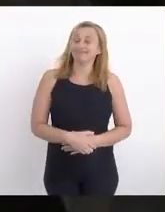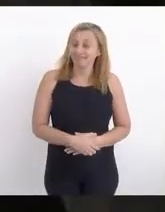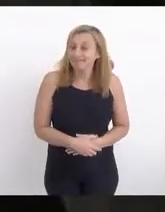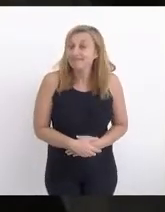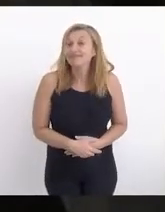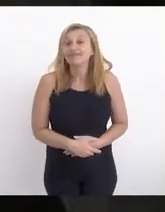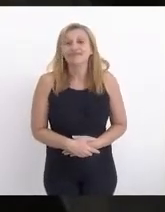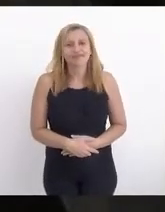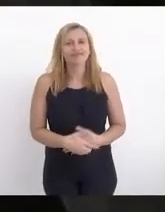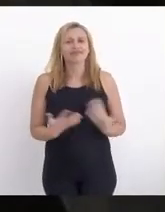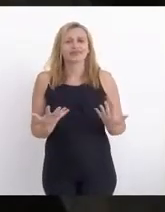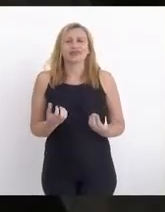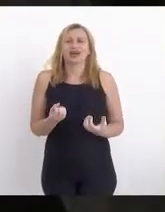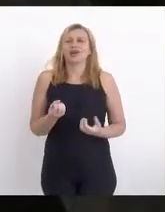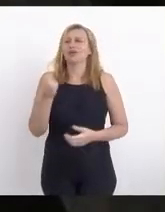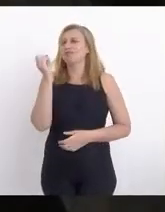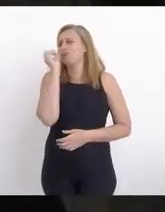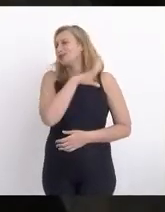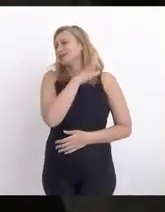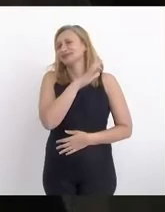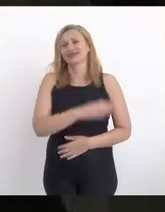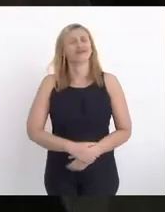é algo absolutamente